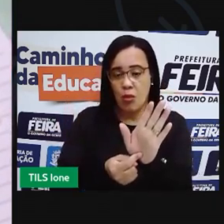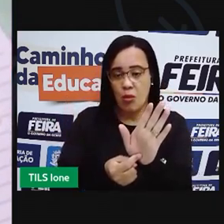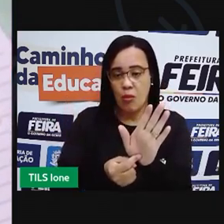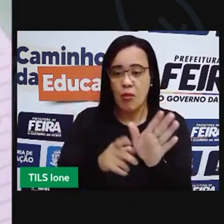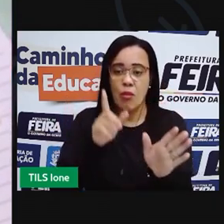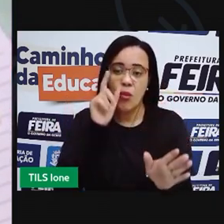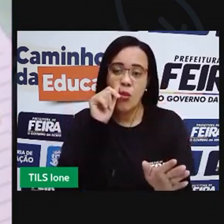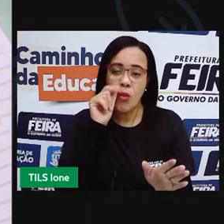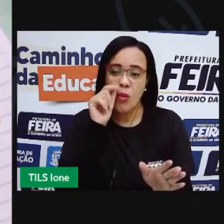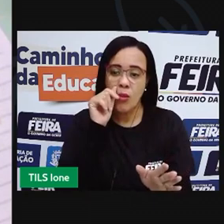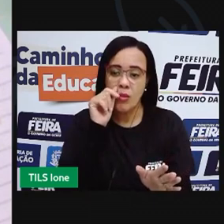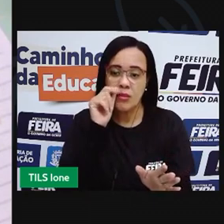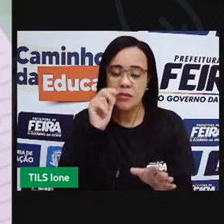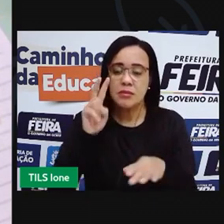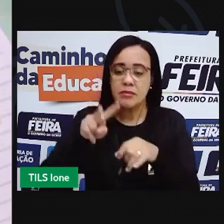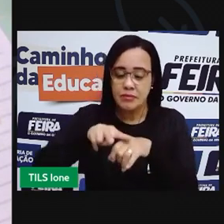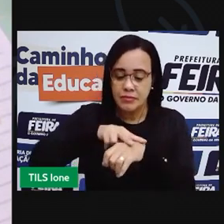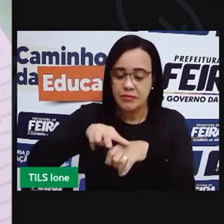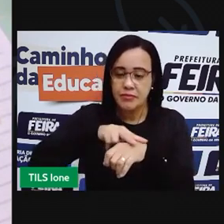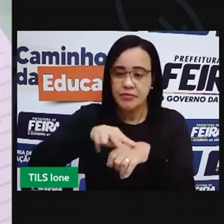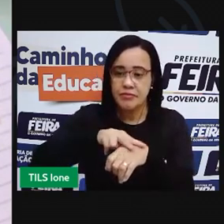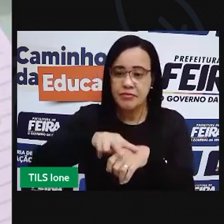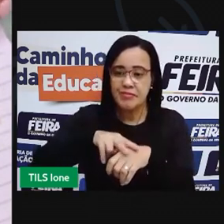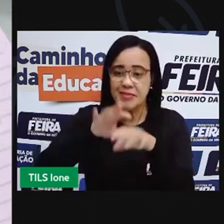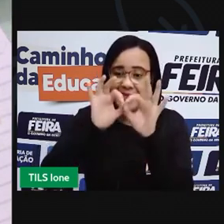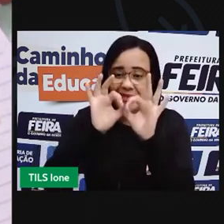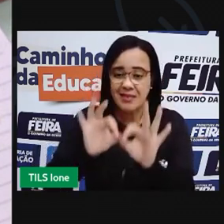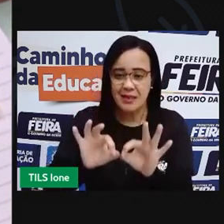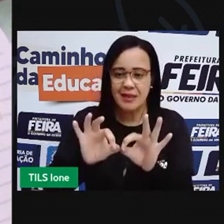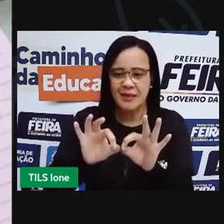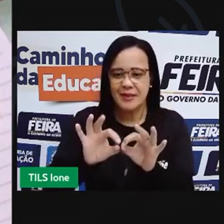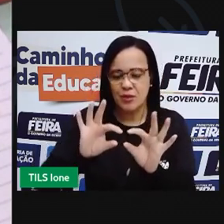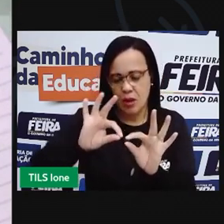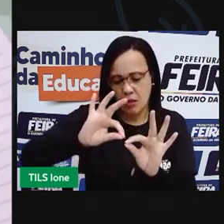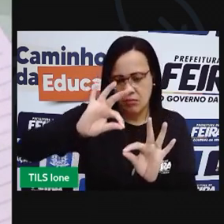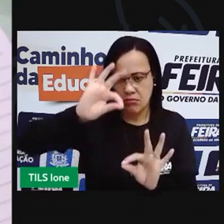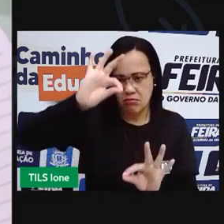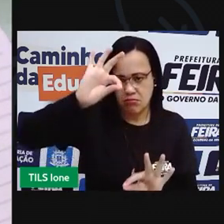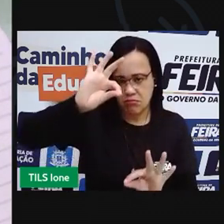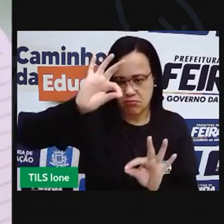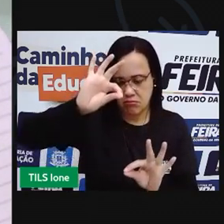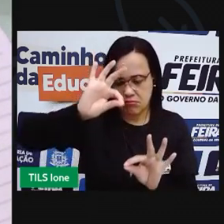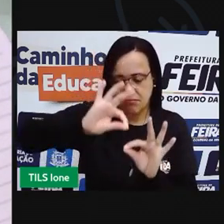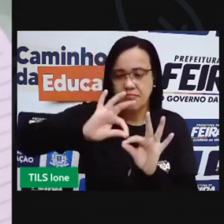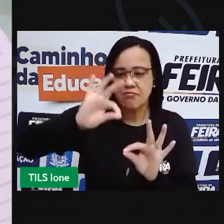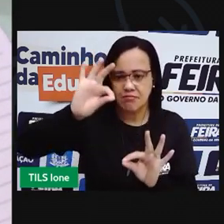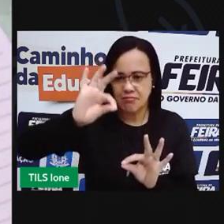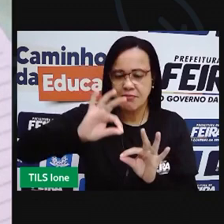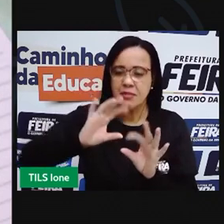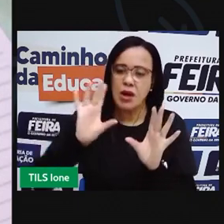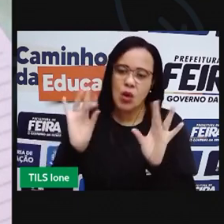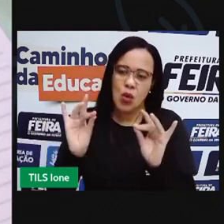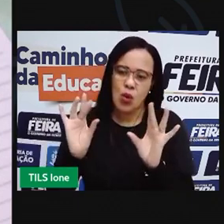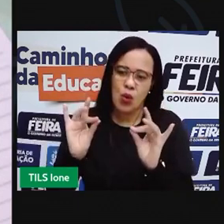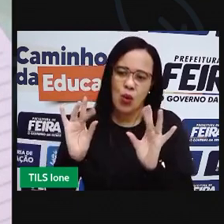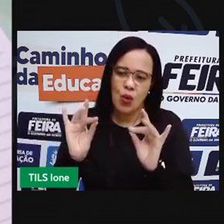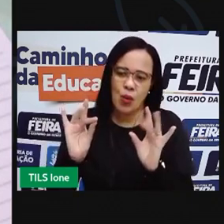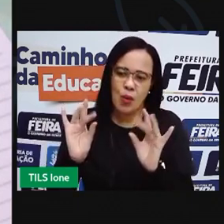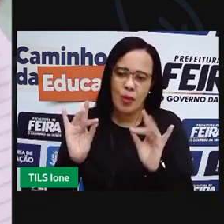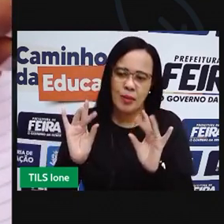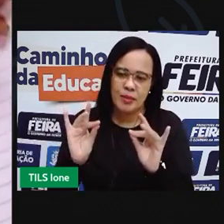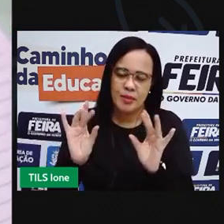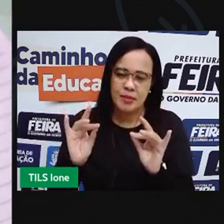Então, eu vou colocar o tamanho, colar esse barbante